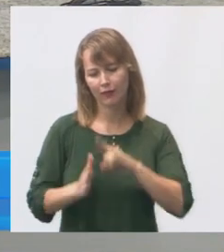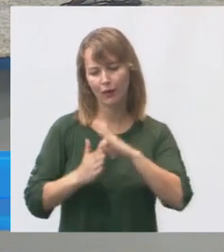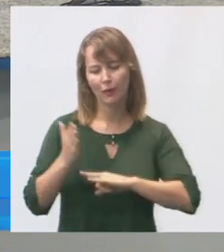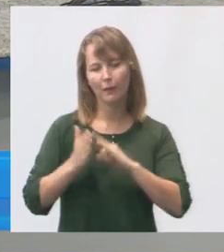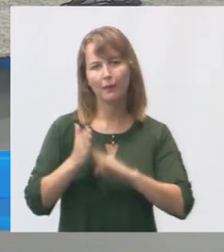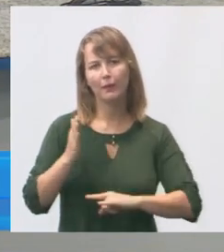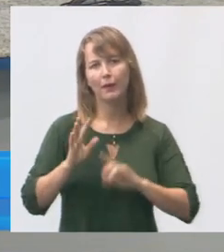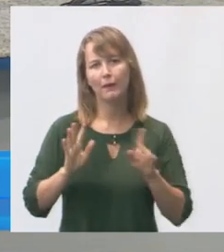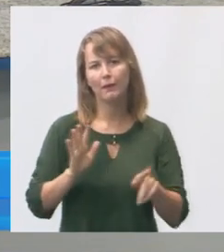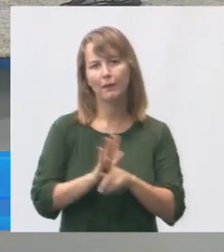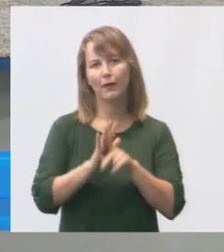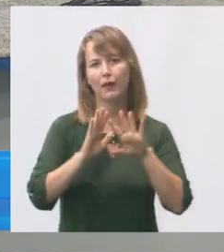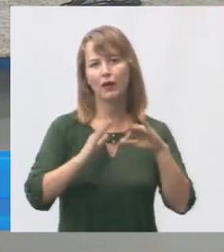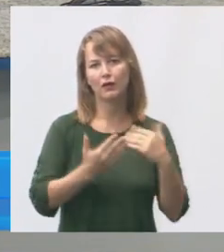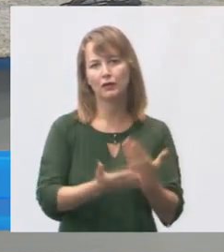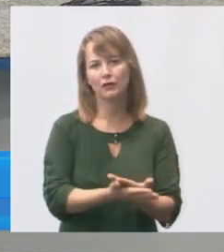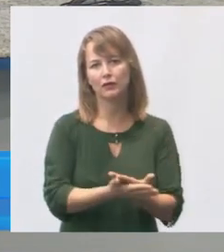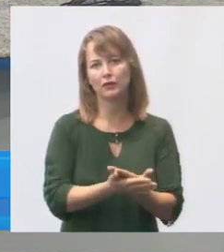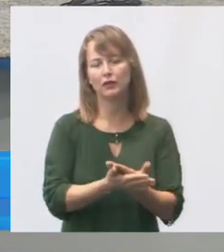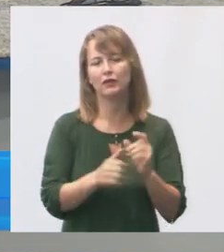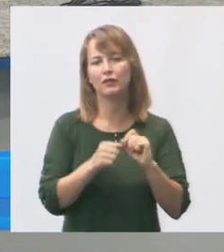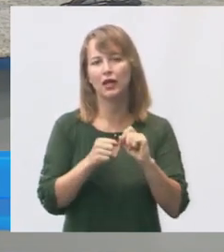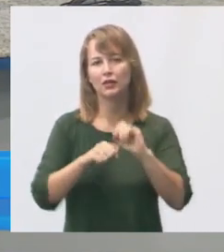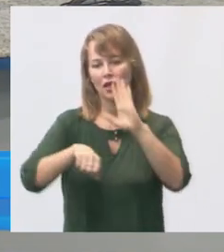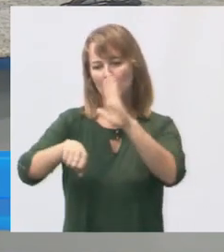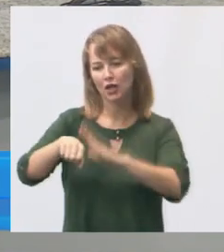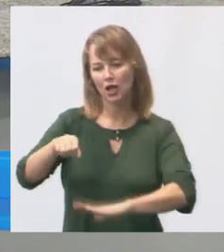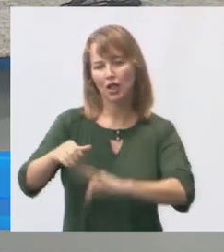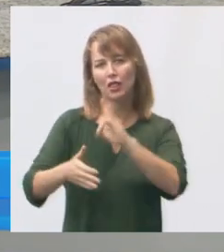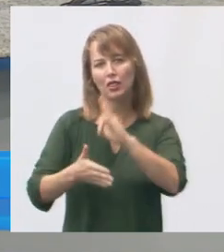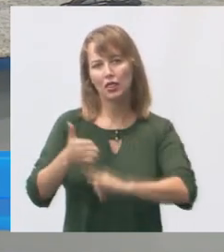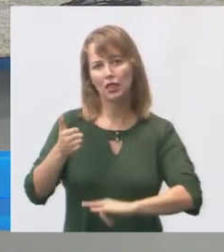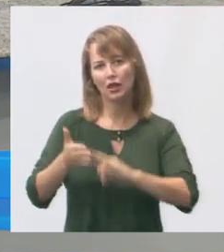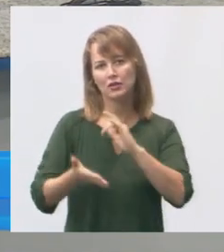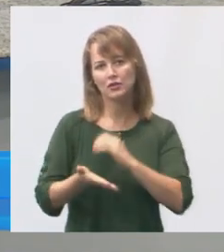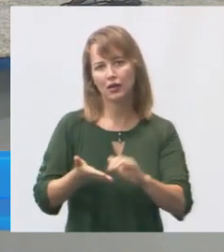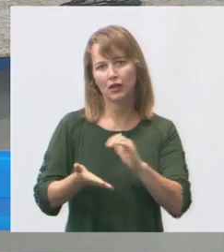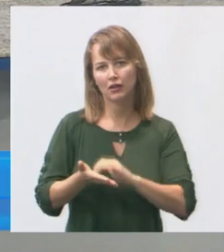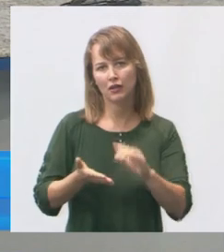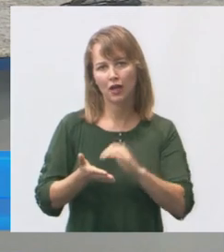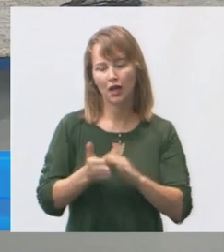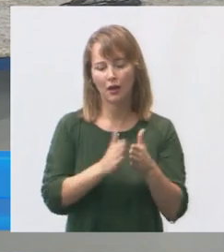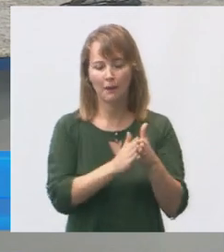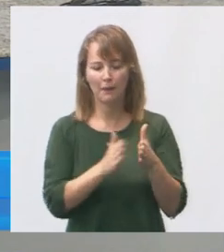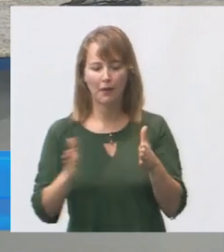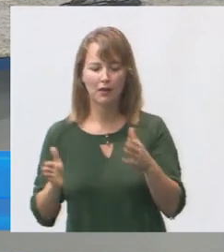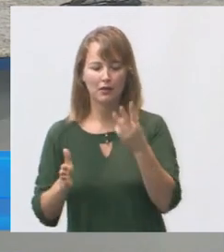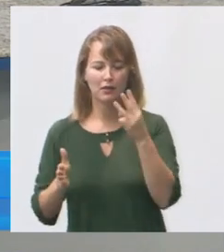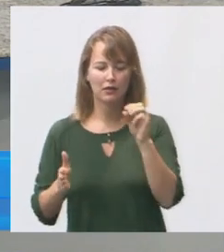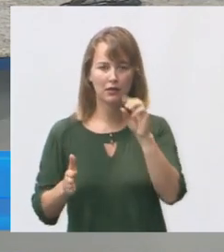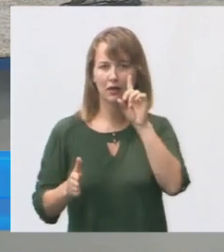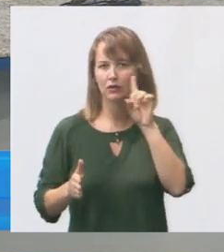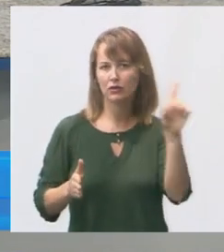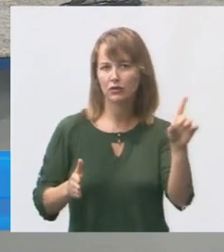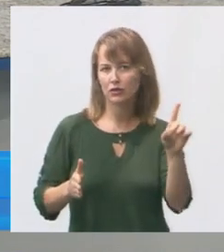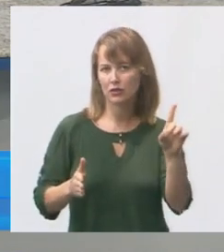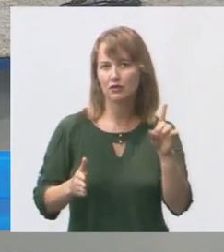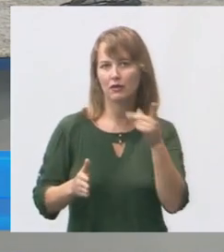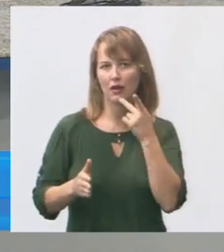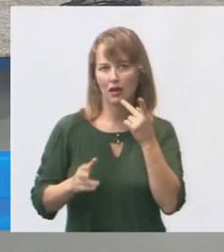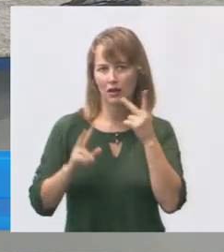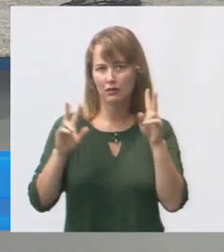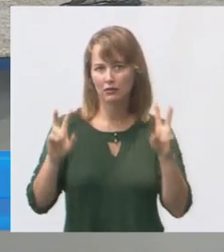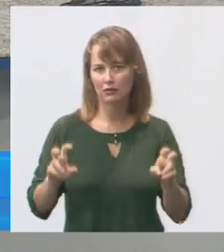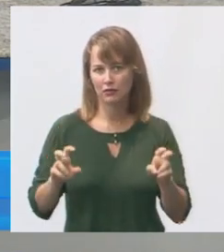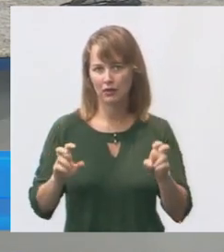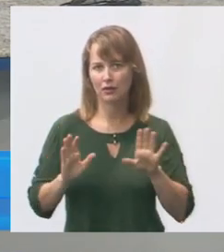respeito àquela escola, fazer a convocação à secretária, porque nos próximos 30 dias ela esteja aqui na comissão para tratar desse assunto